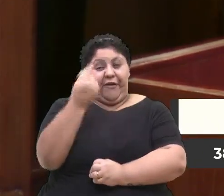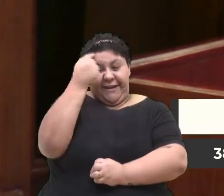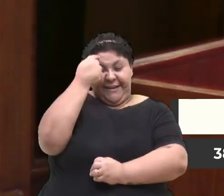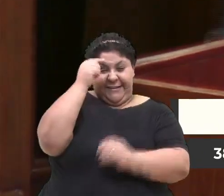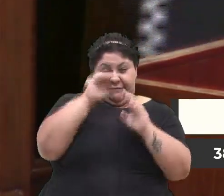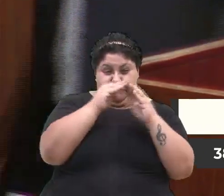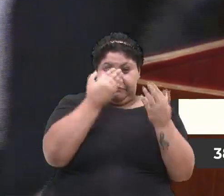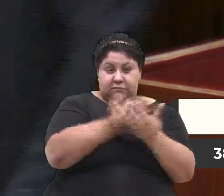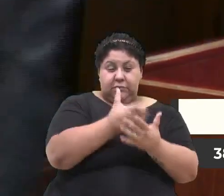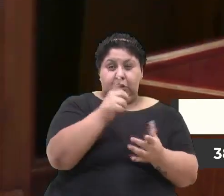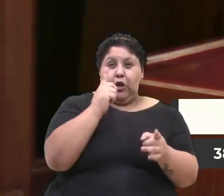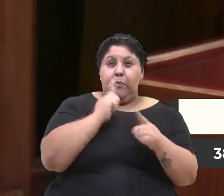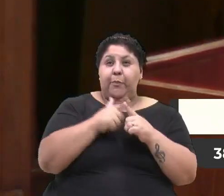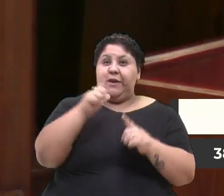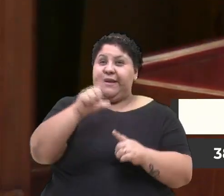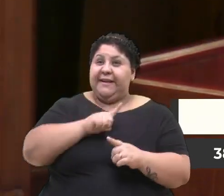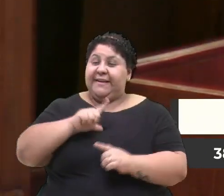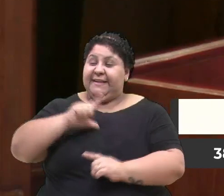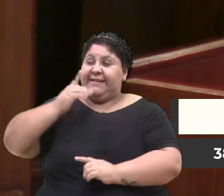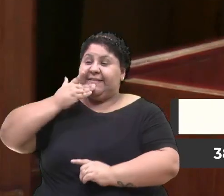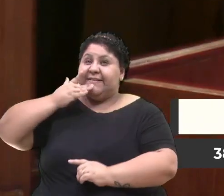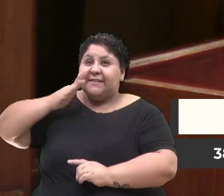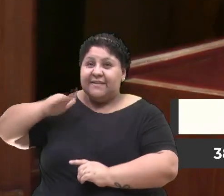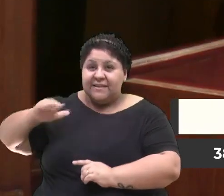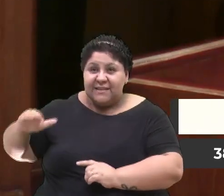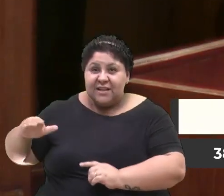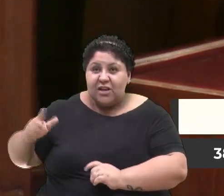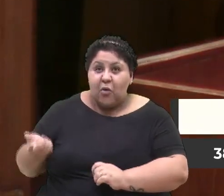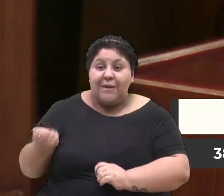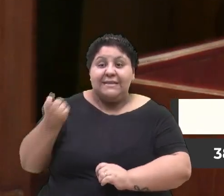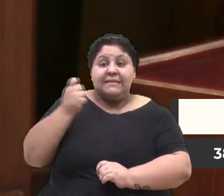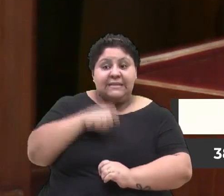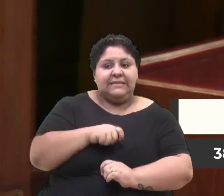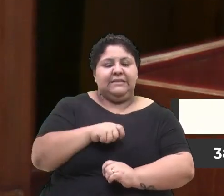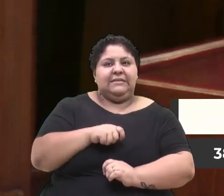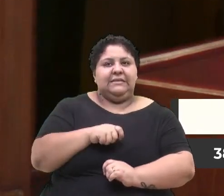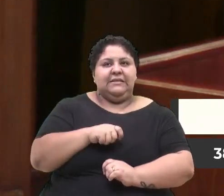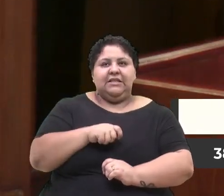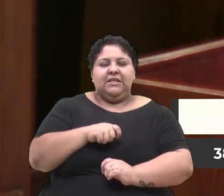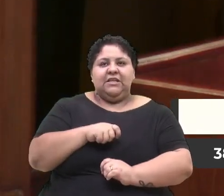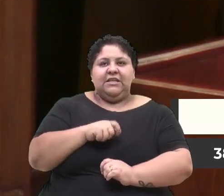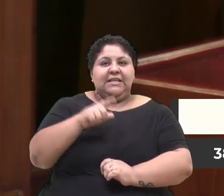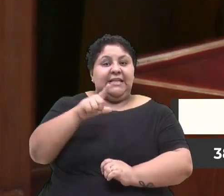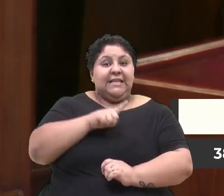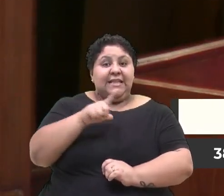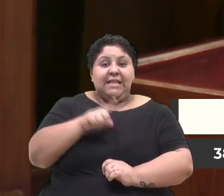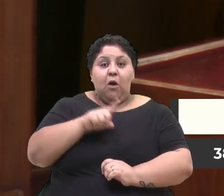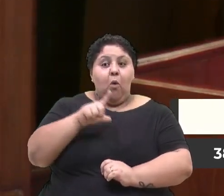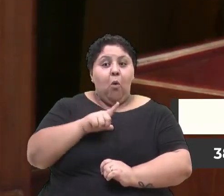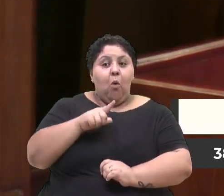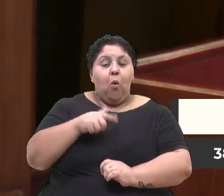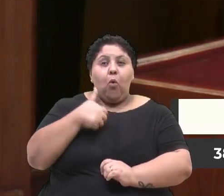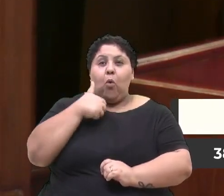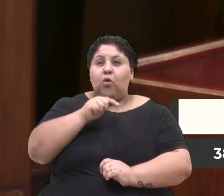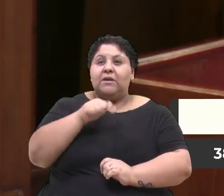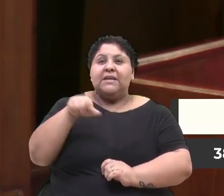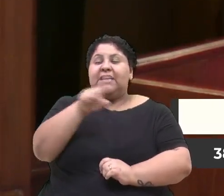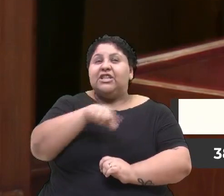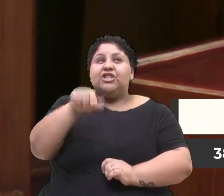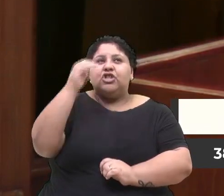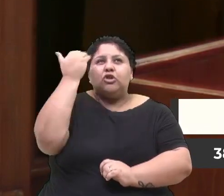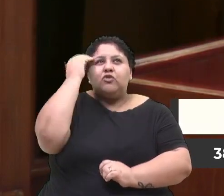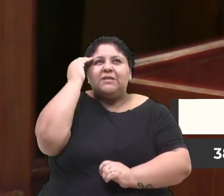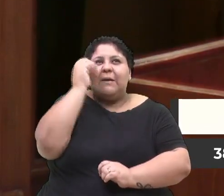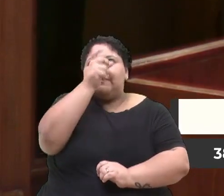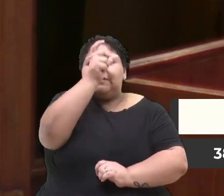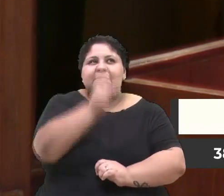tem crianças com essas necessidades que não conseguem... A gente não sabe se as